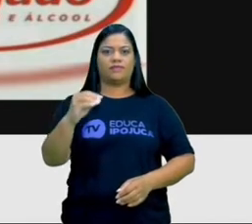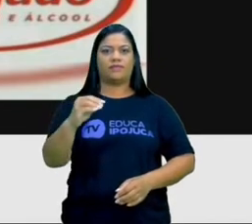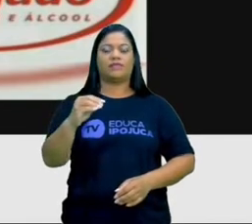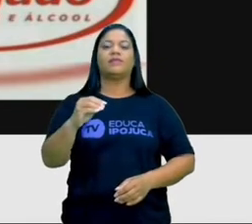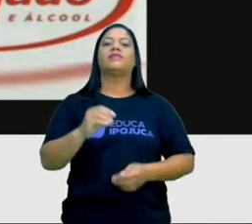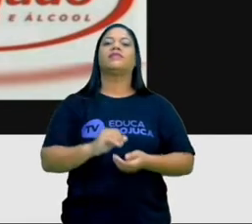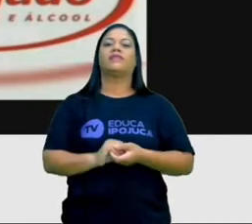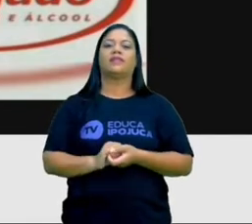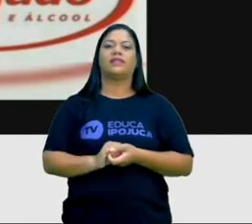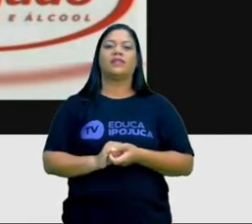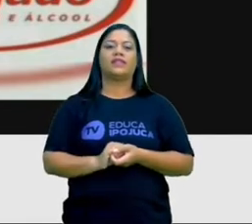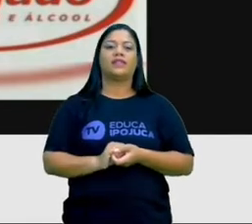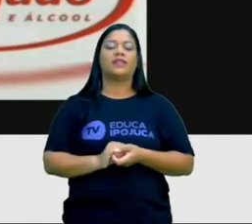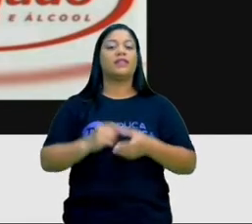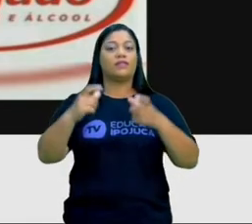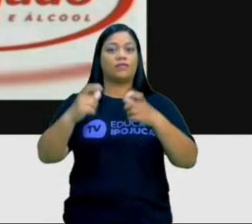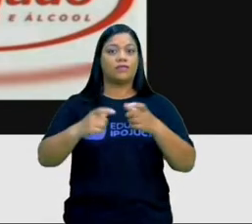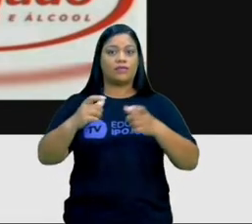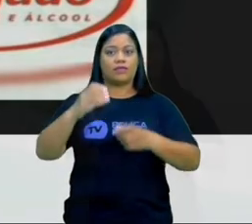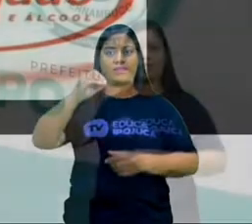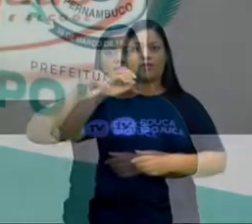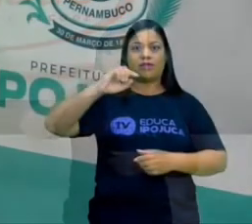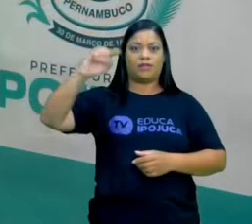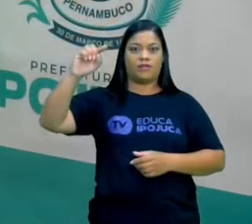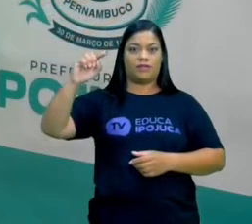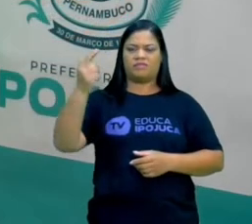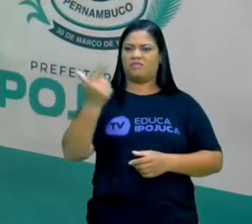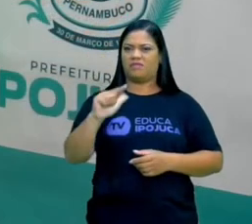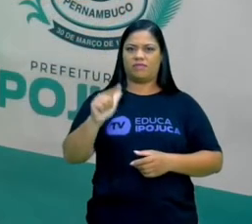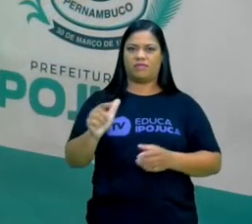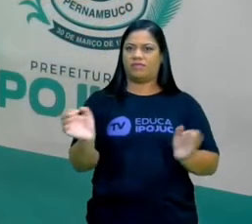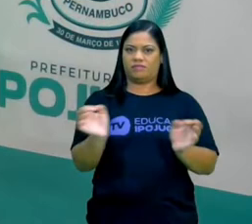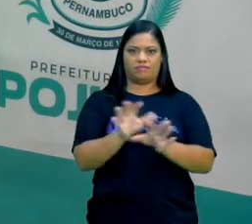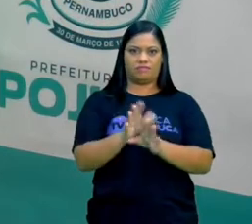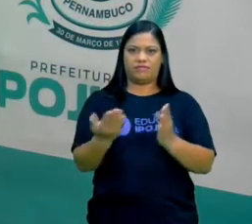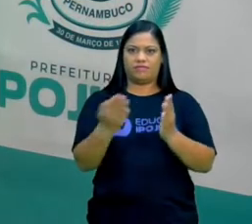Senhora do Oco. A usina Salgado, ela já fechou, ela não existe mais.